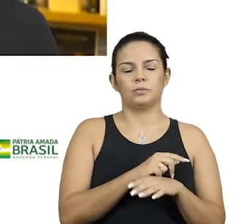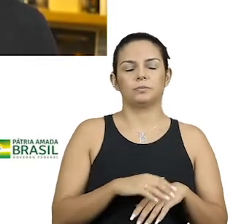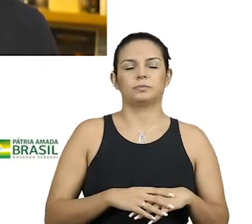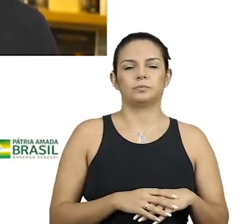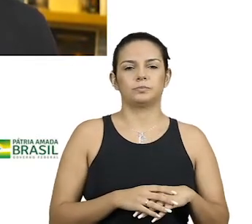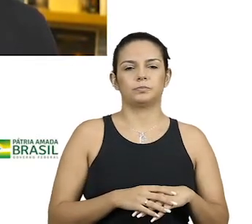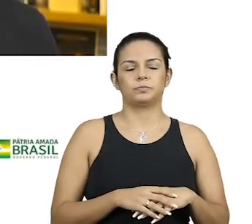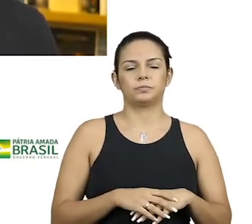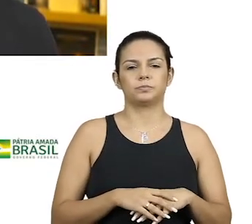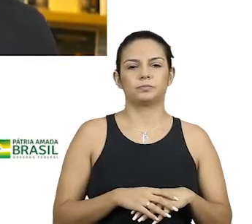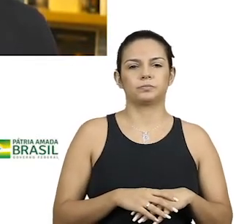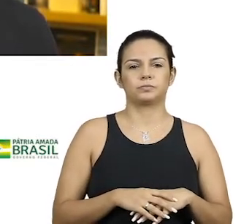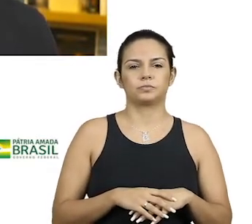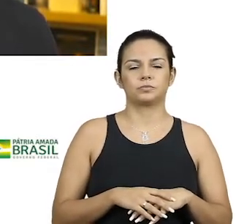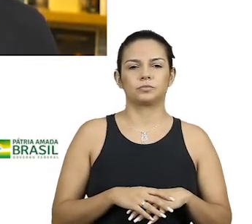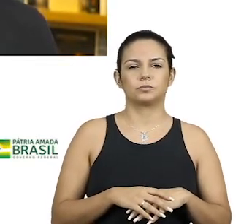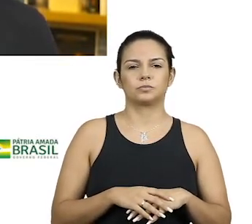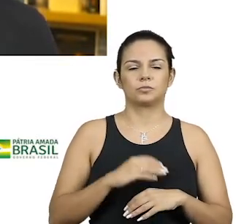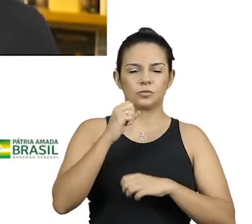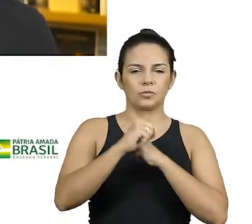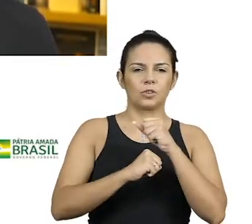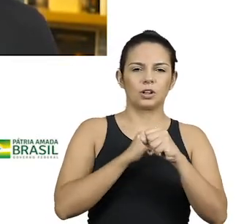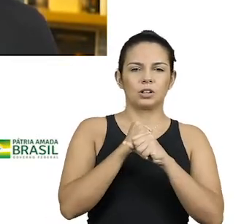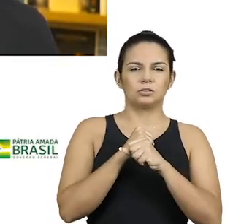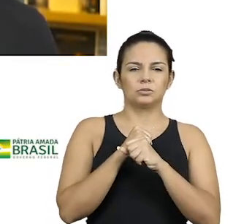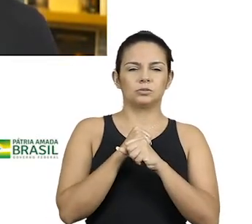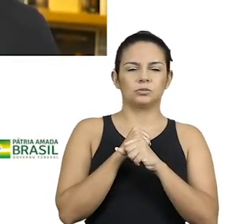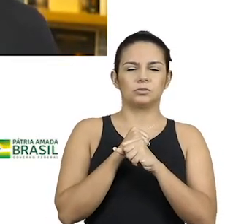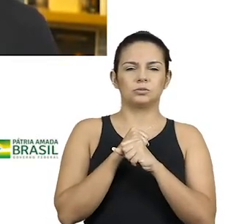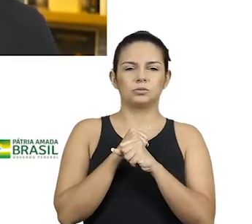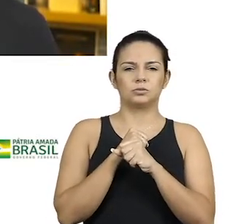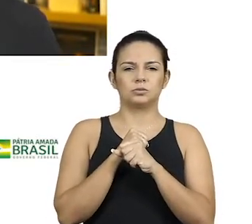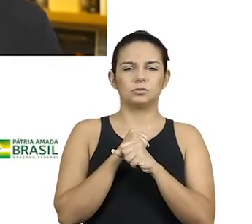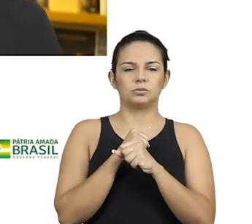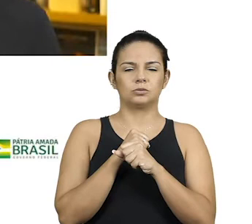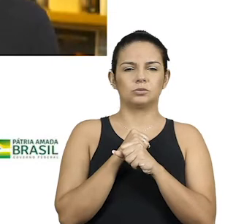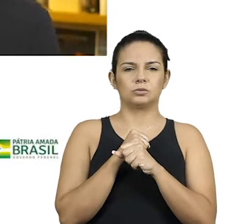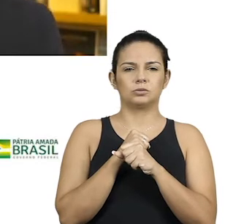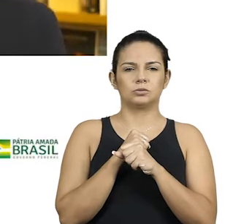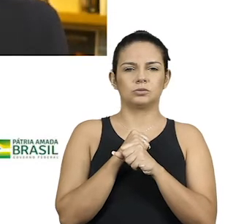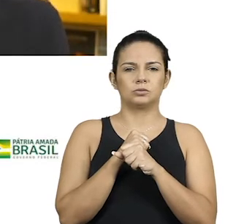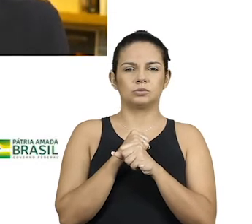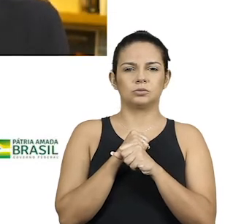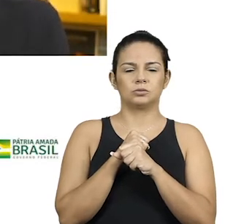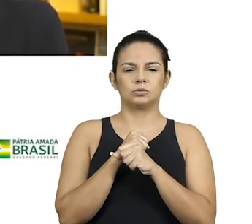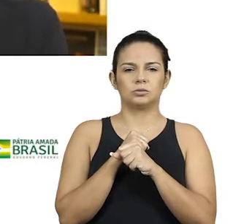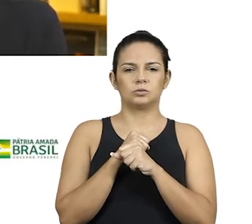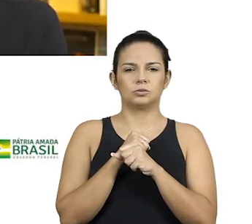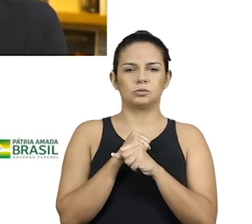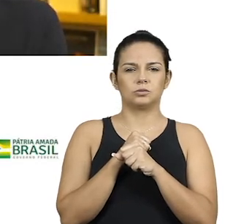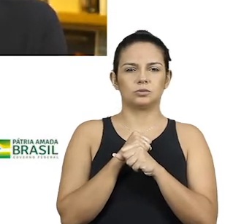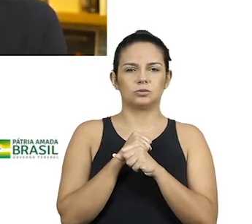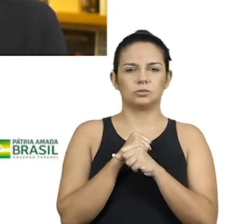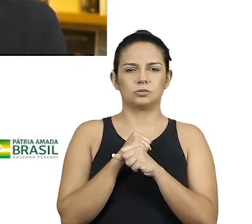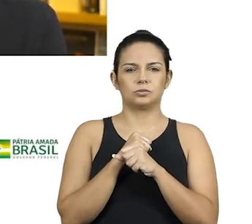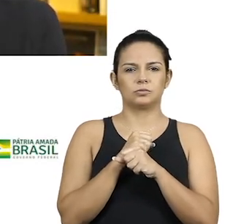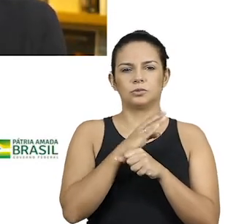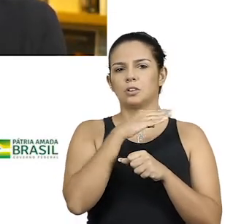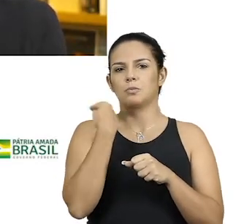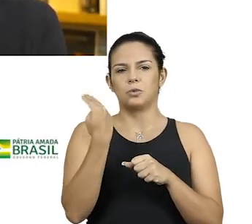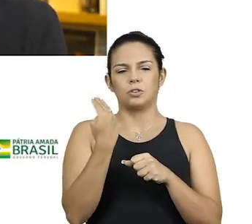no ano... Na última efeméride da morte